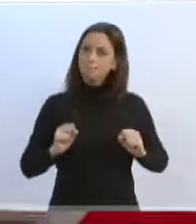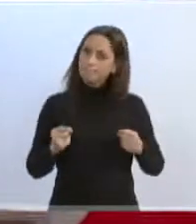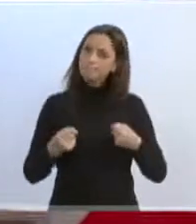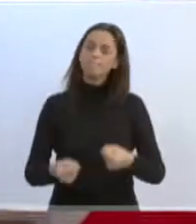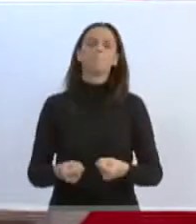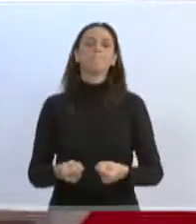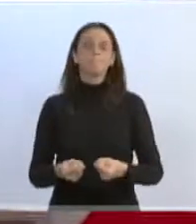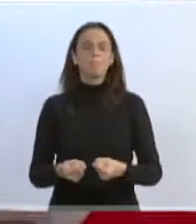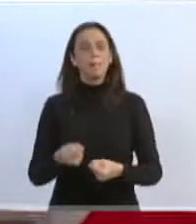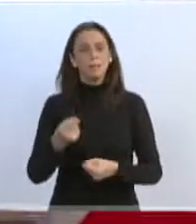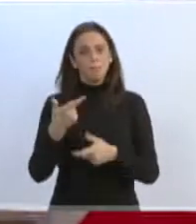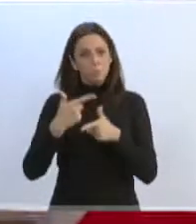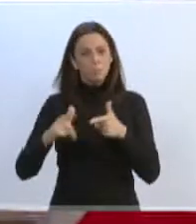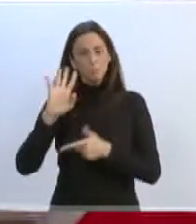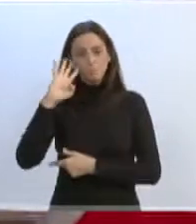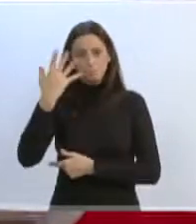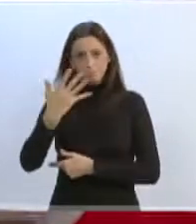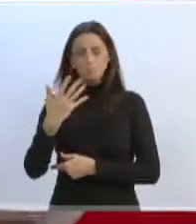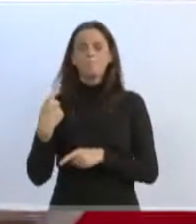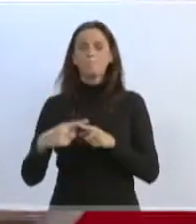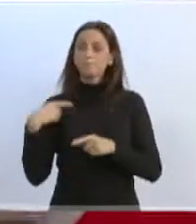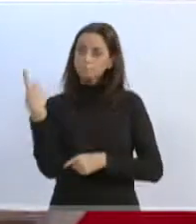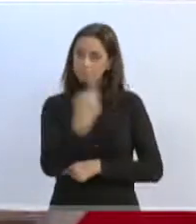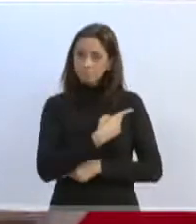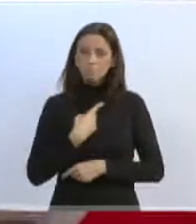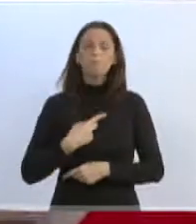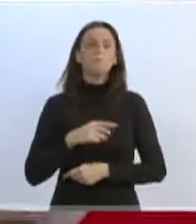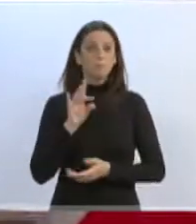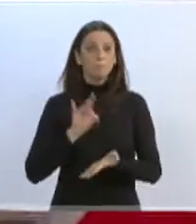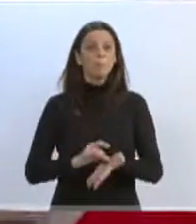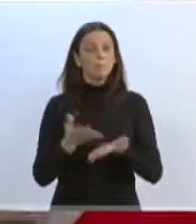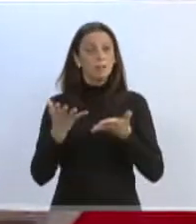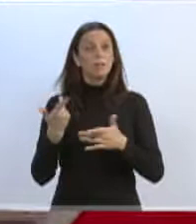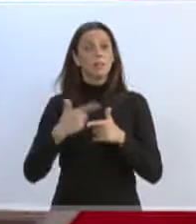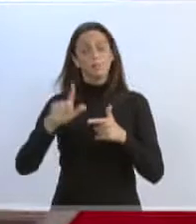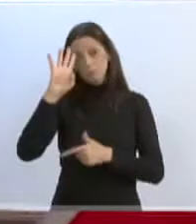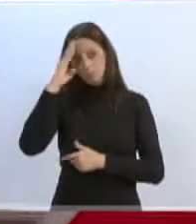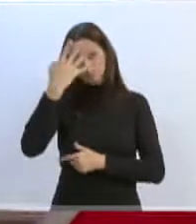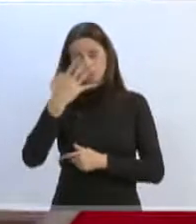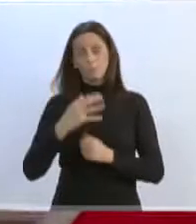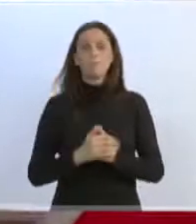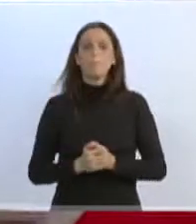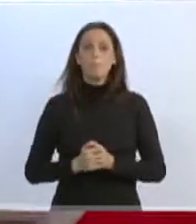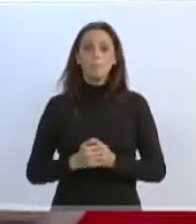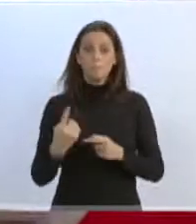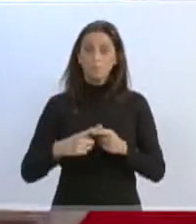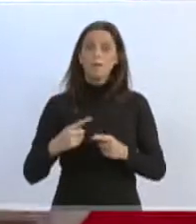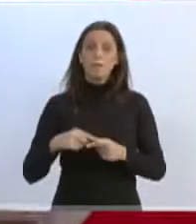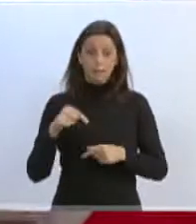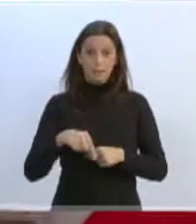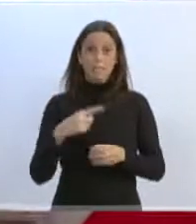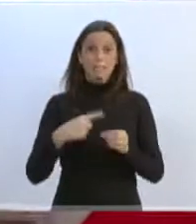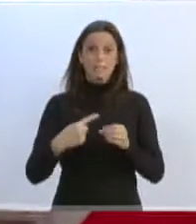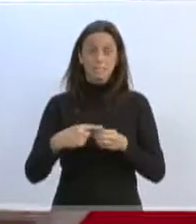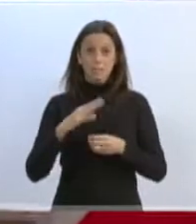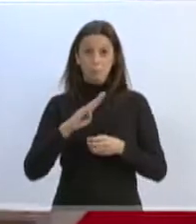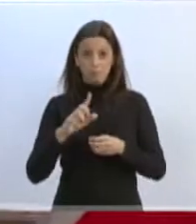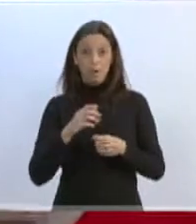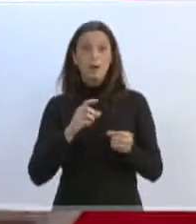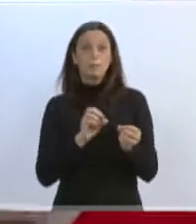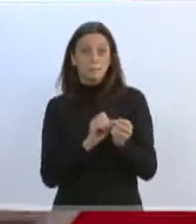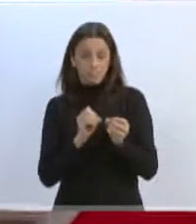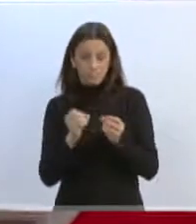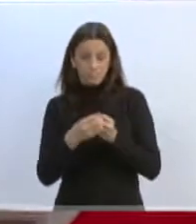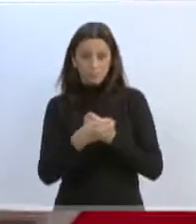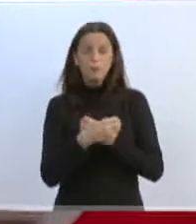essa questão, que interessa a todo o povo, que convive com as enchentes em nosso município e no Vale. Conversei já com